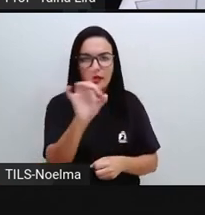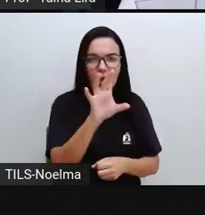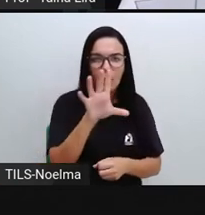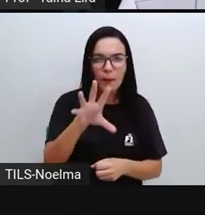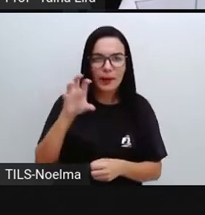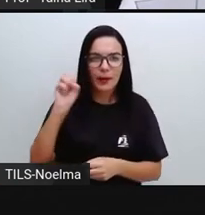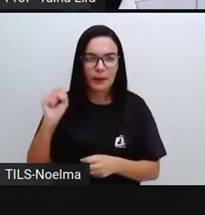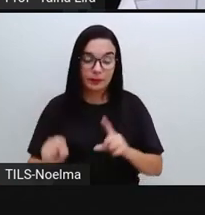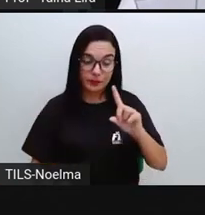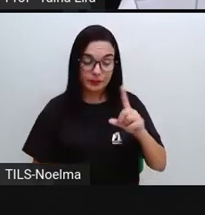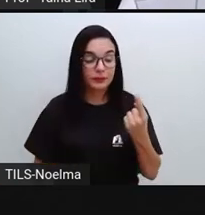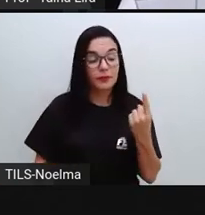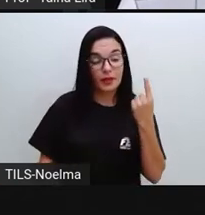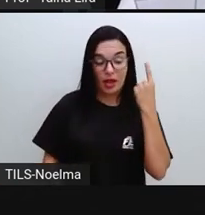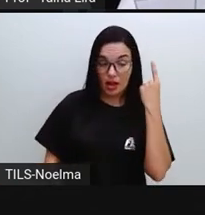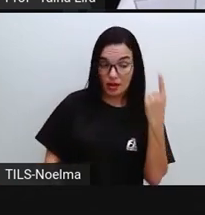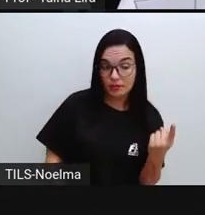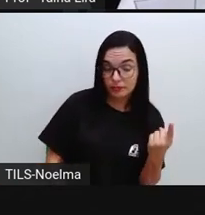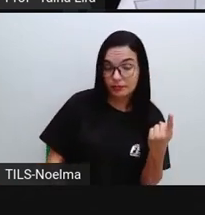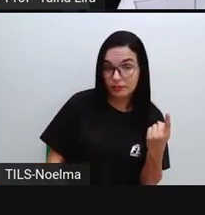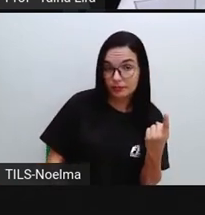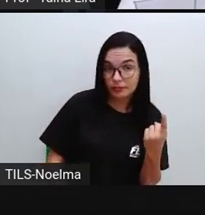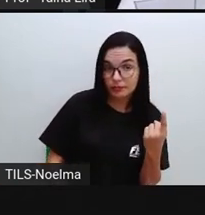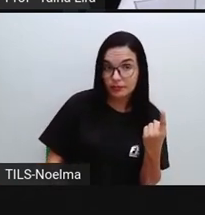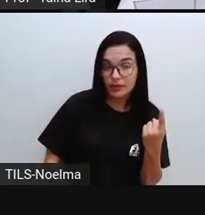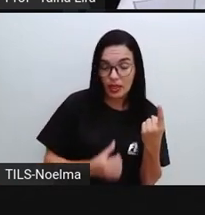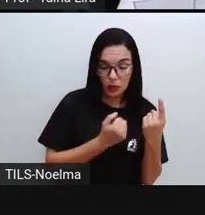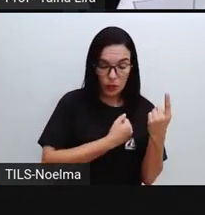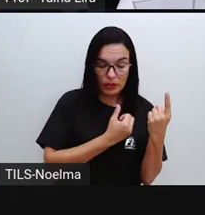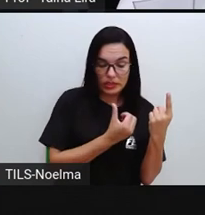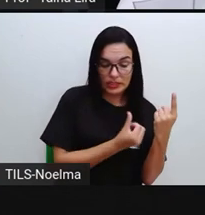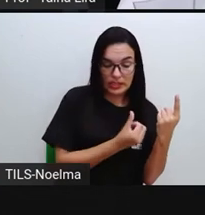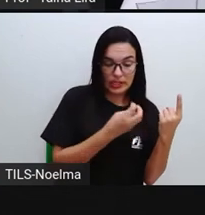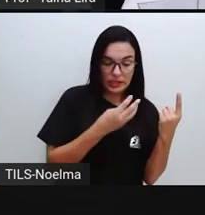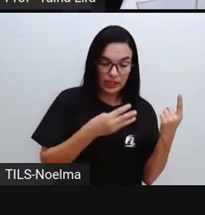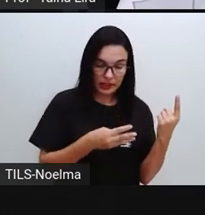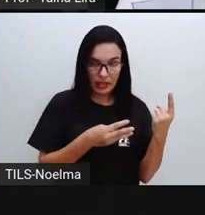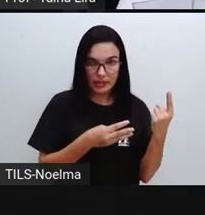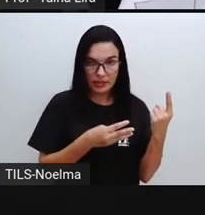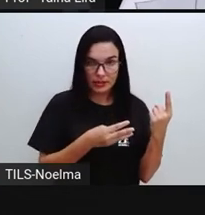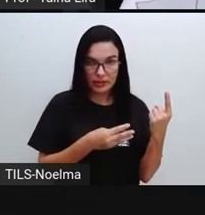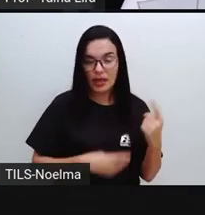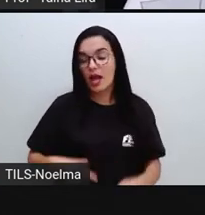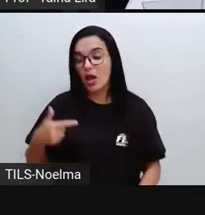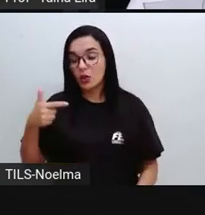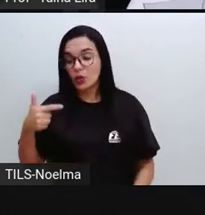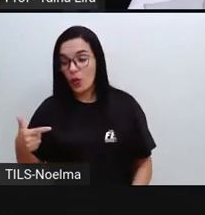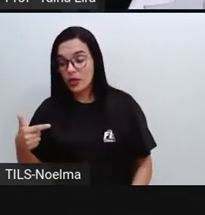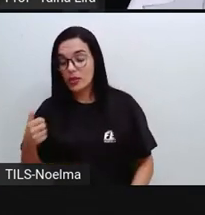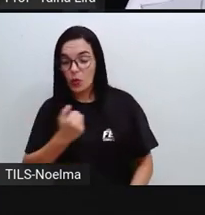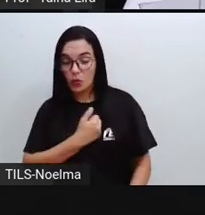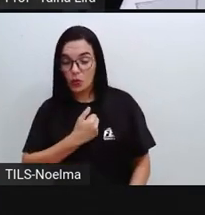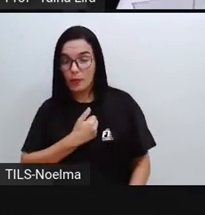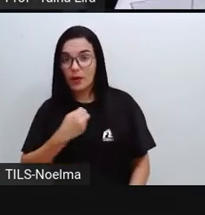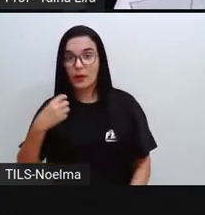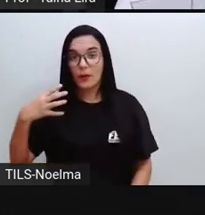Então, quem pegou a ficha 1, pegou o número 63. Quem pegou a ficha 2,